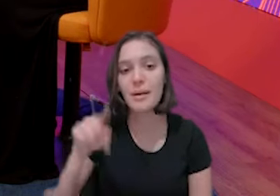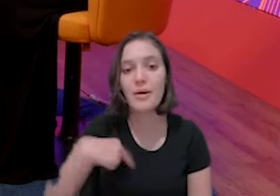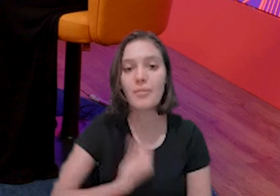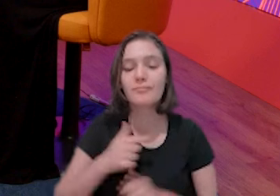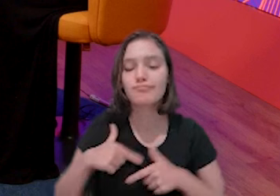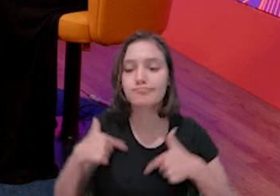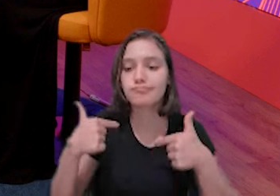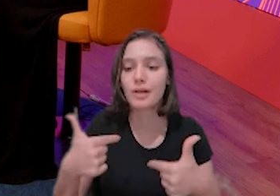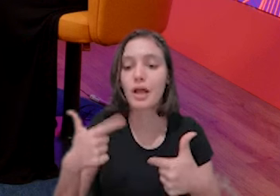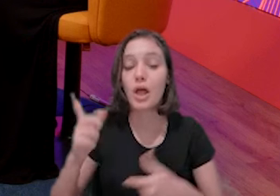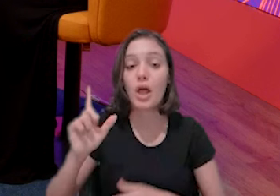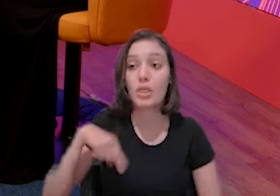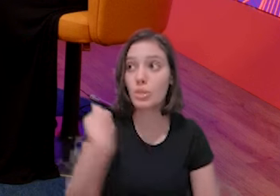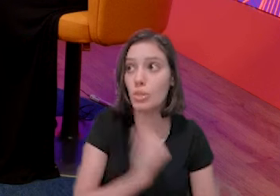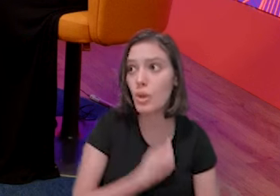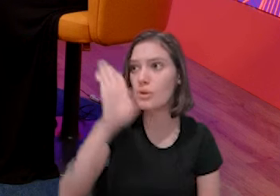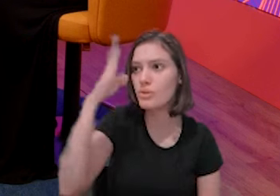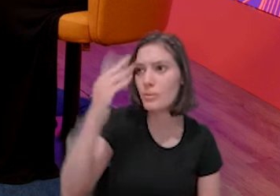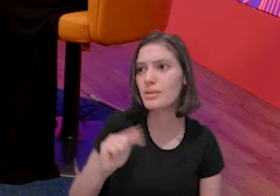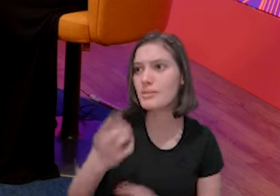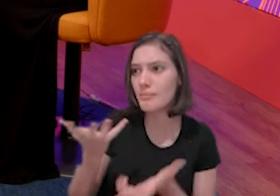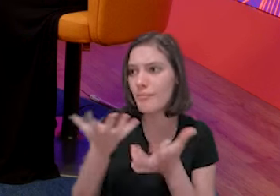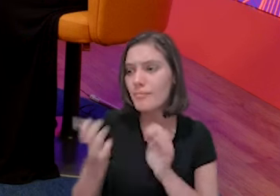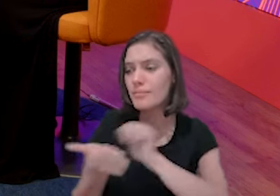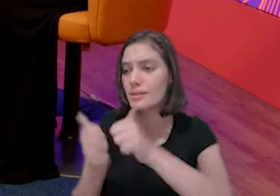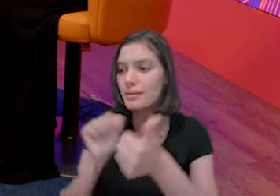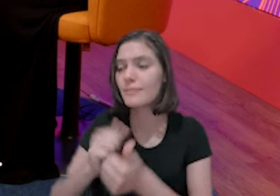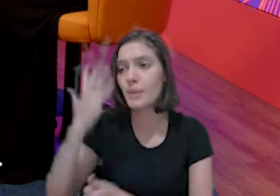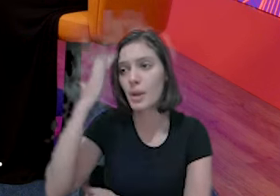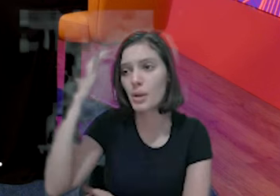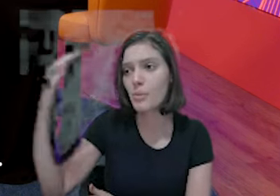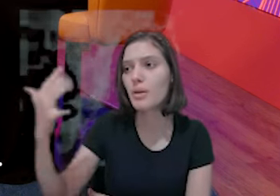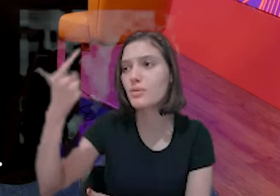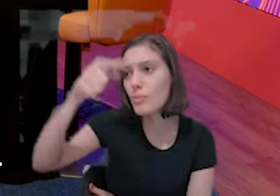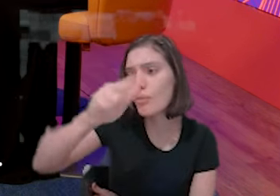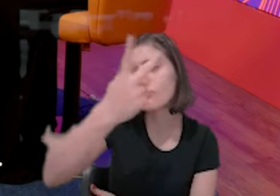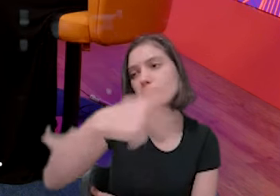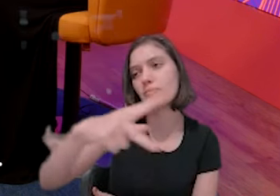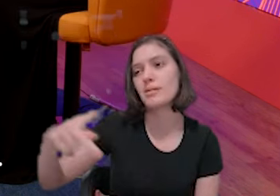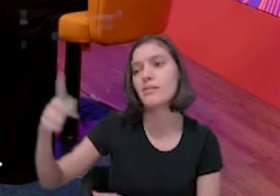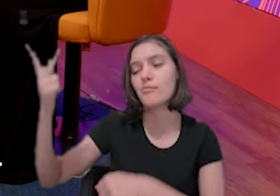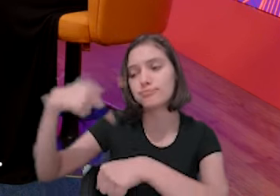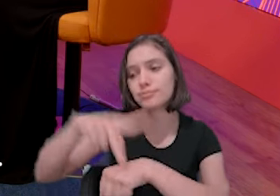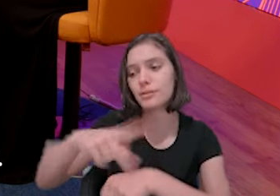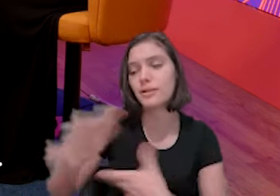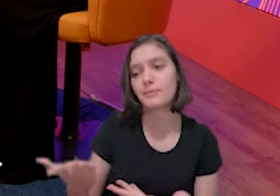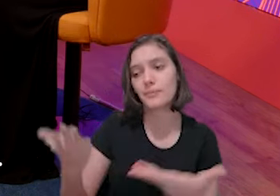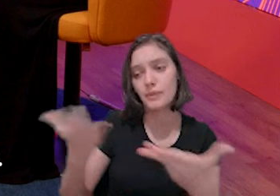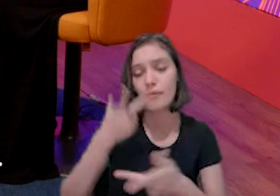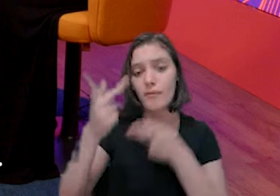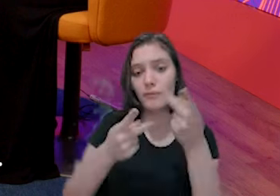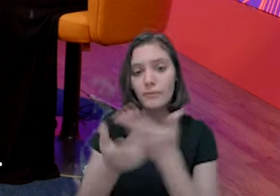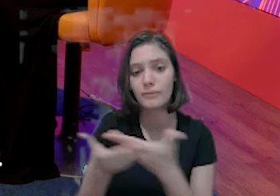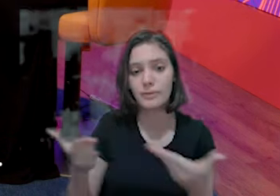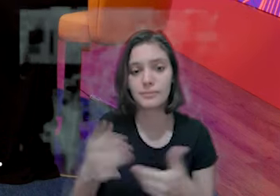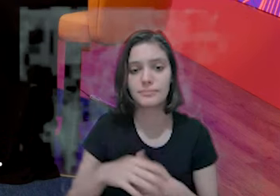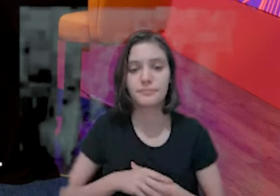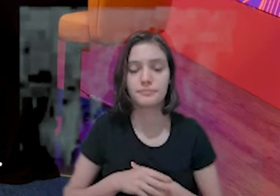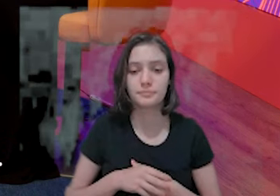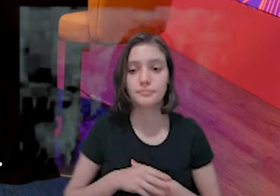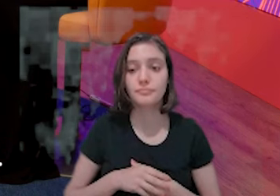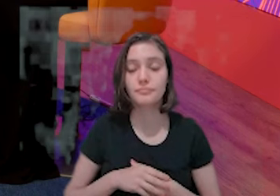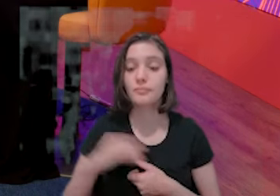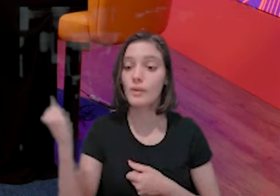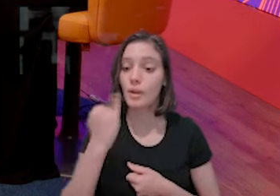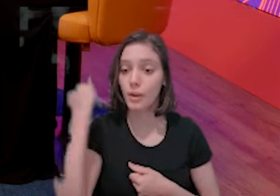país, né? E aí eu vou aproveitar a importância do centro do imigrante, prestando esse serviço, né, para a